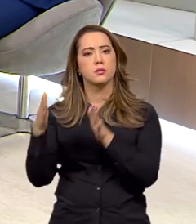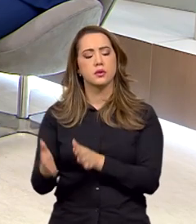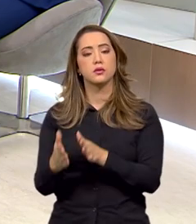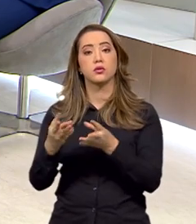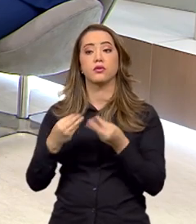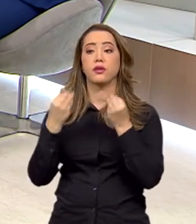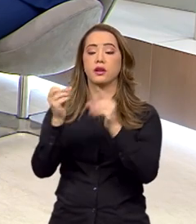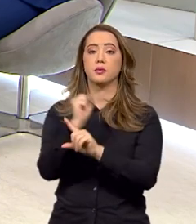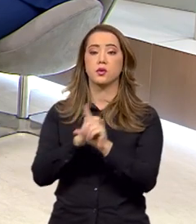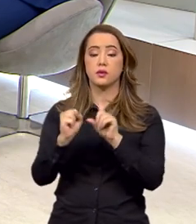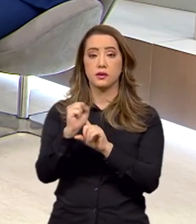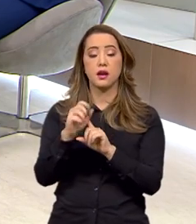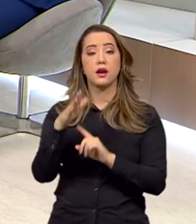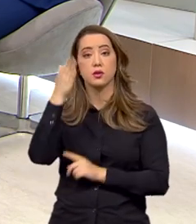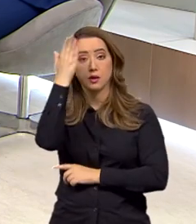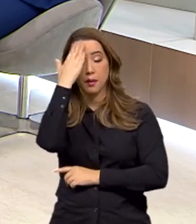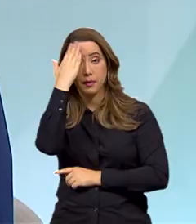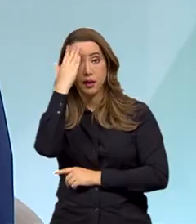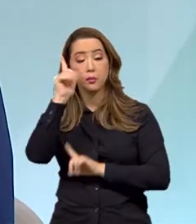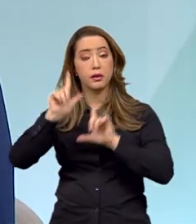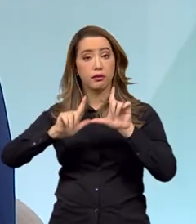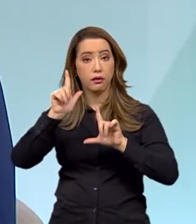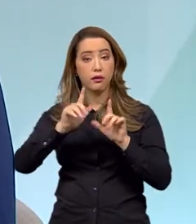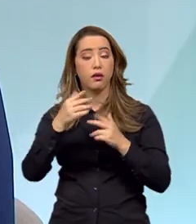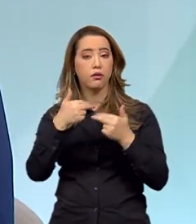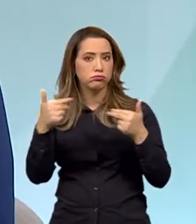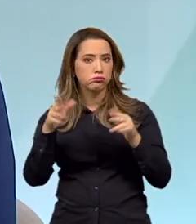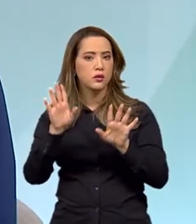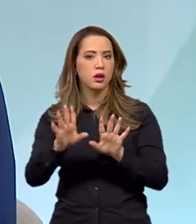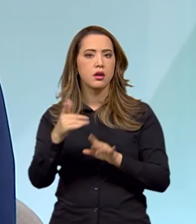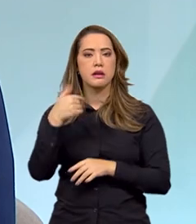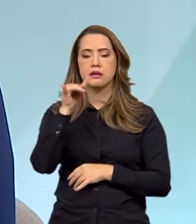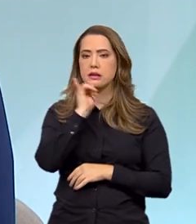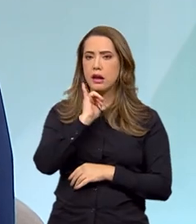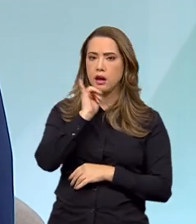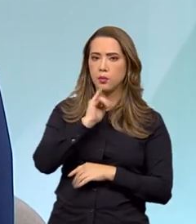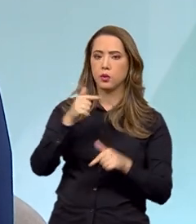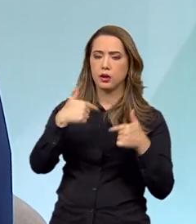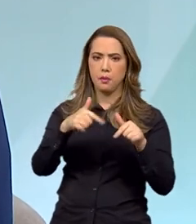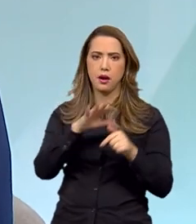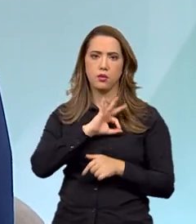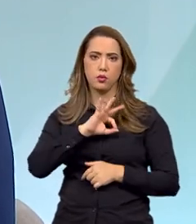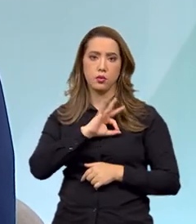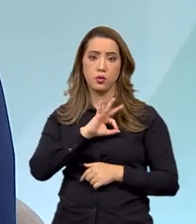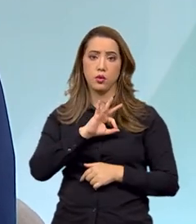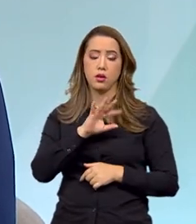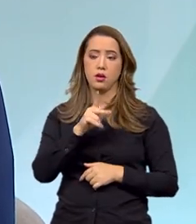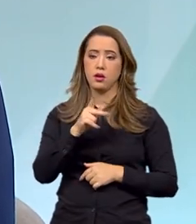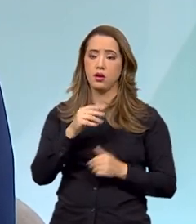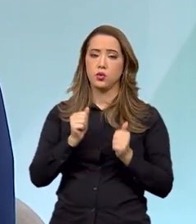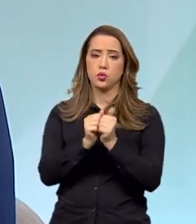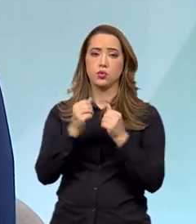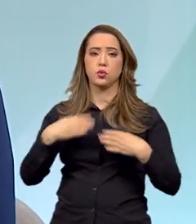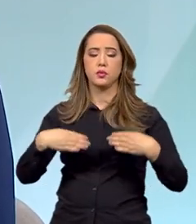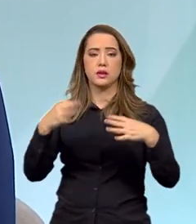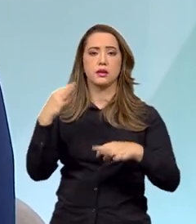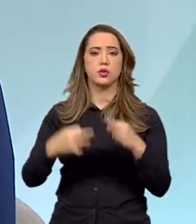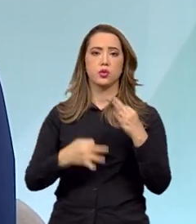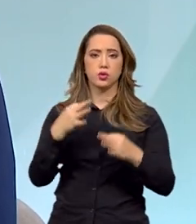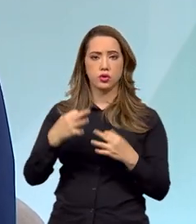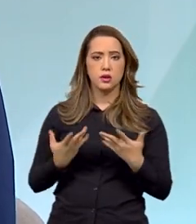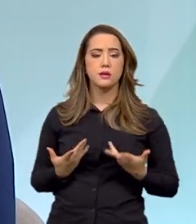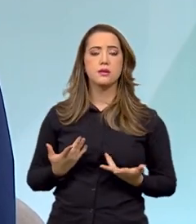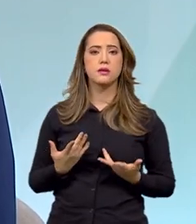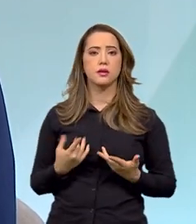disposição da sociedade, a sociedade acaba sabendo pela mídia, operações luz na infância, por exemplo, do Ministério da Justiça. Nós temos policiais federais